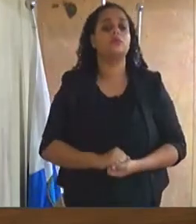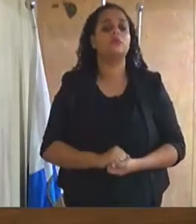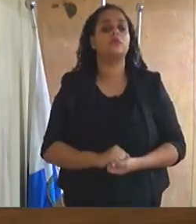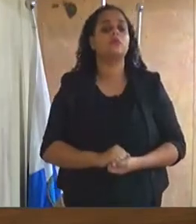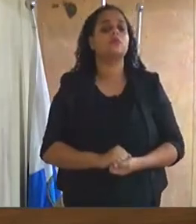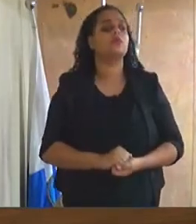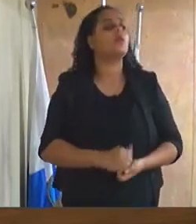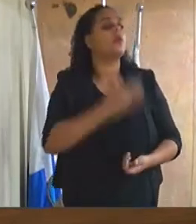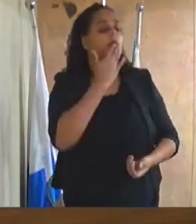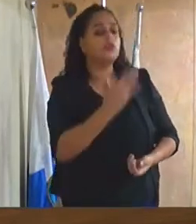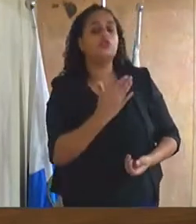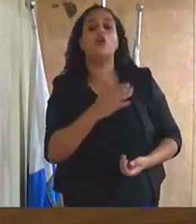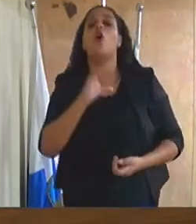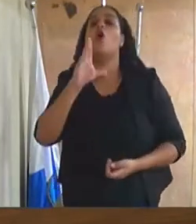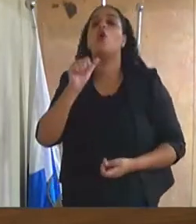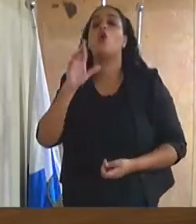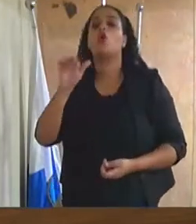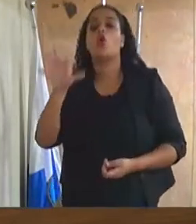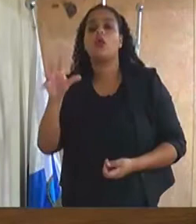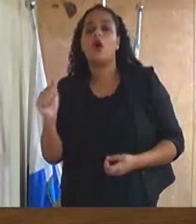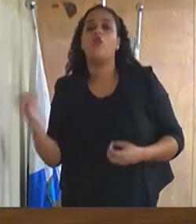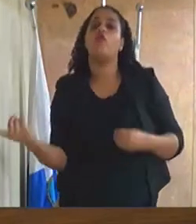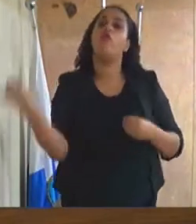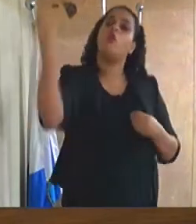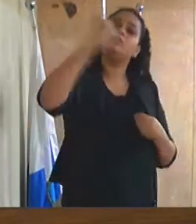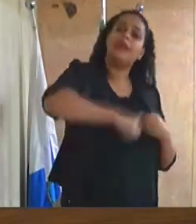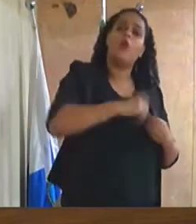pedir ao coronel para que ele voltasse com esses carros.